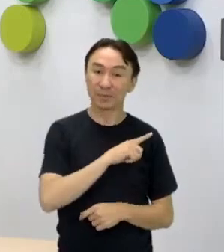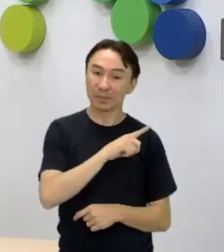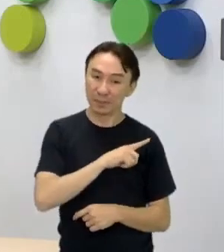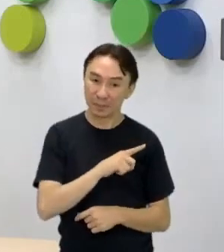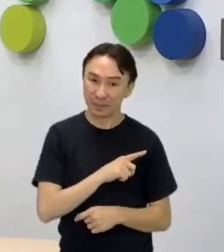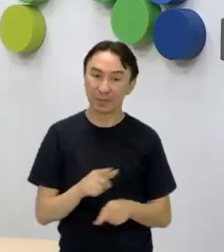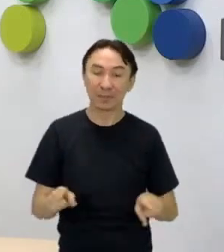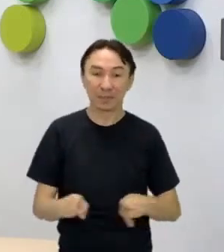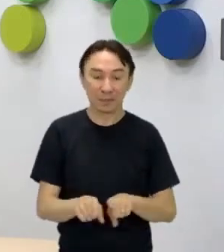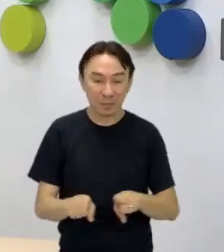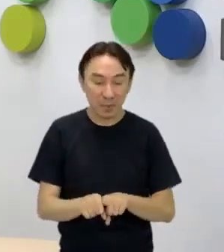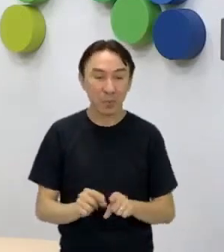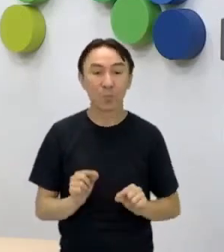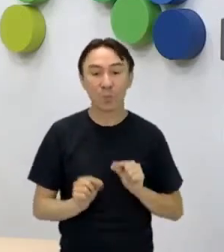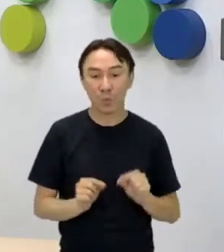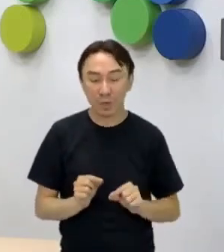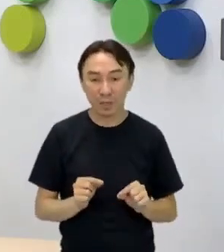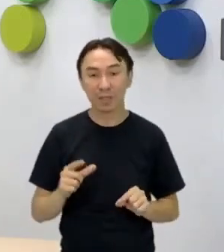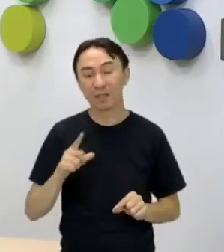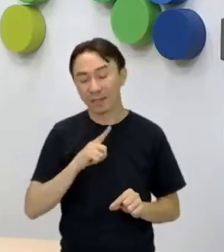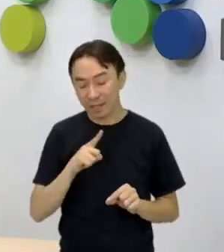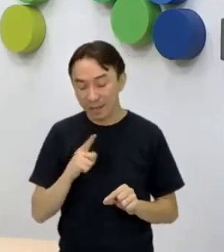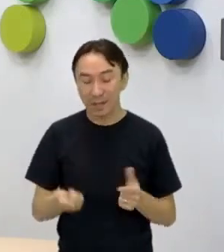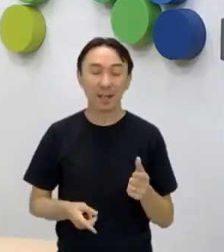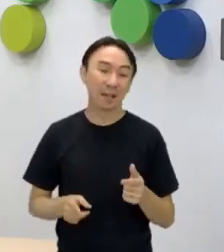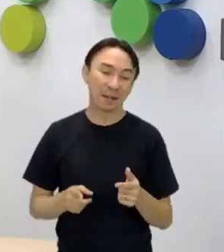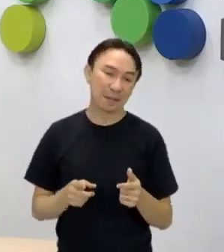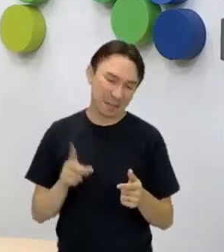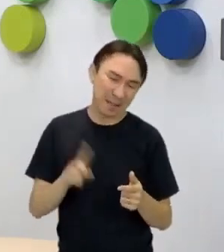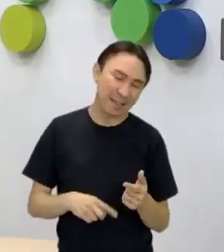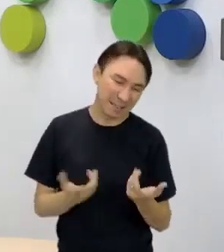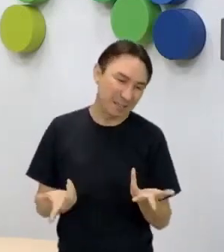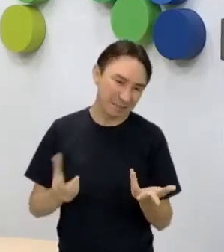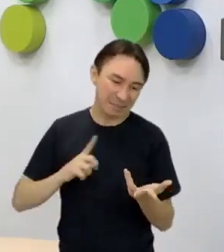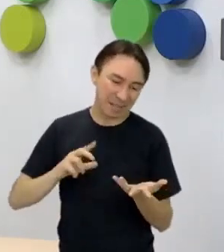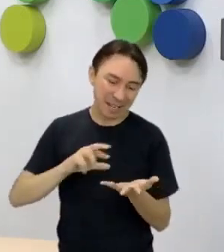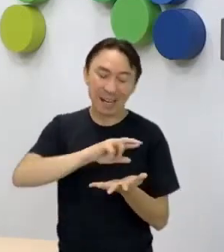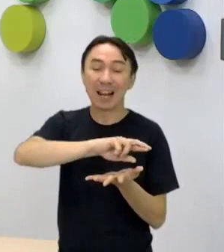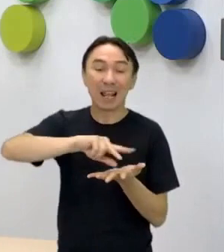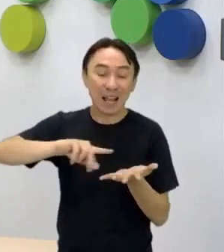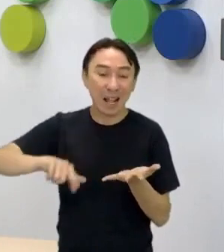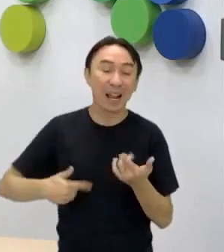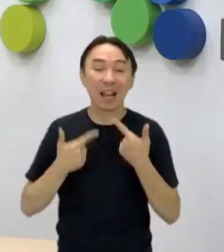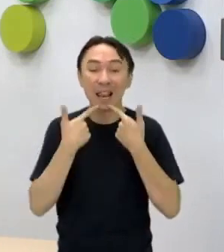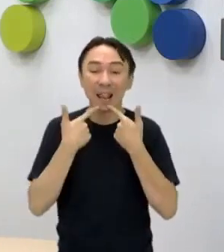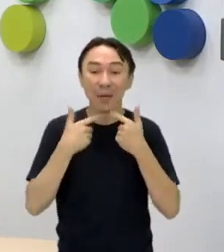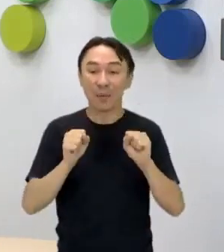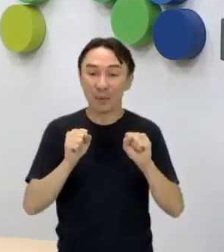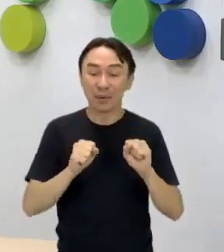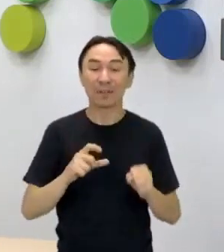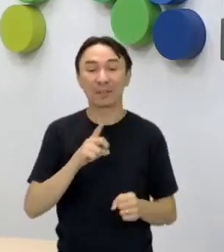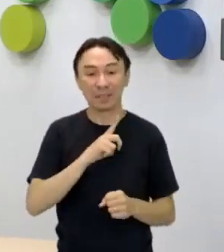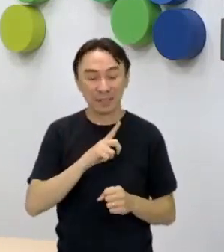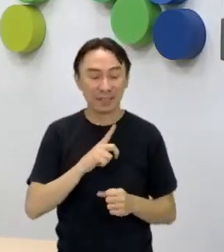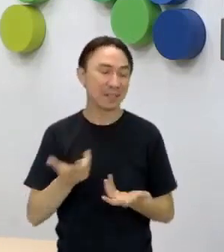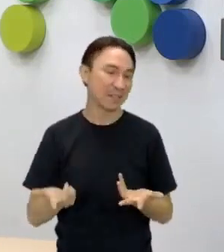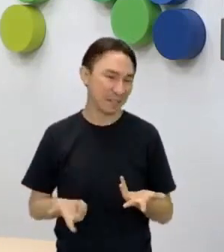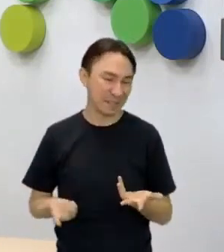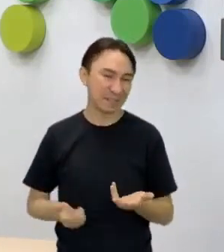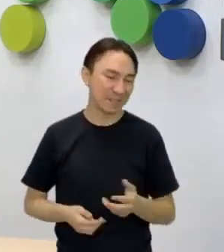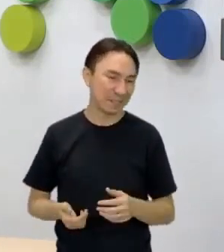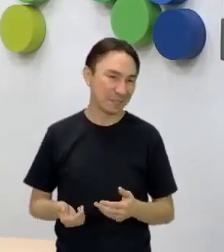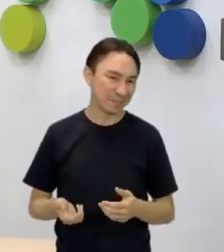da sequência de aulas falando sobre variedade linguística. Então nas aulas anteriores a gente falou bastante sobre a variedade linguística em vários